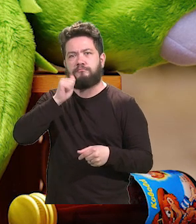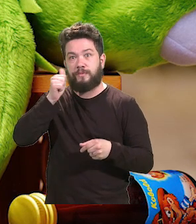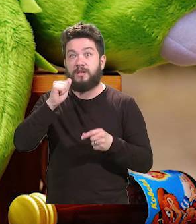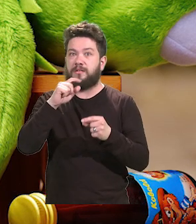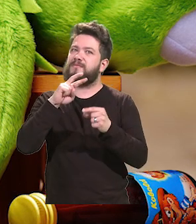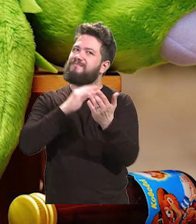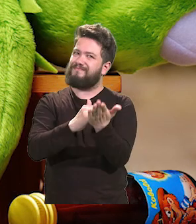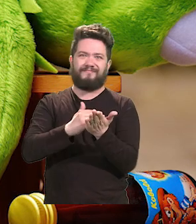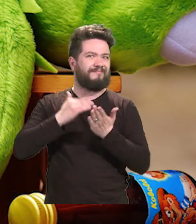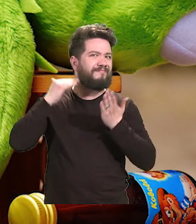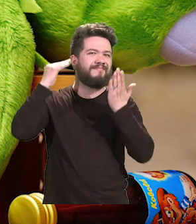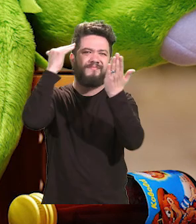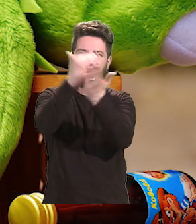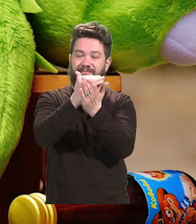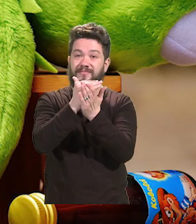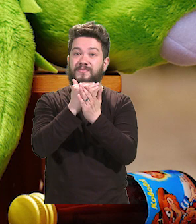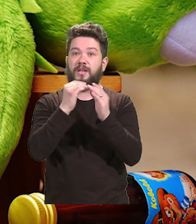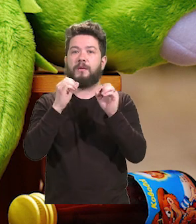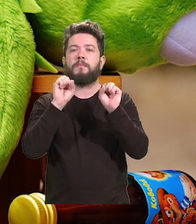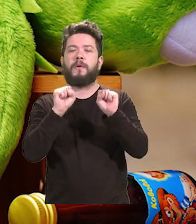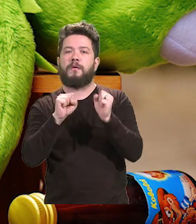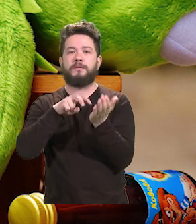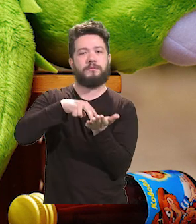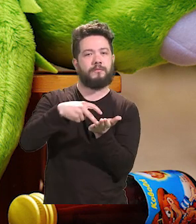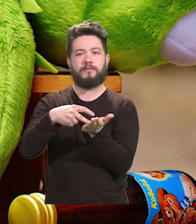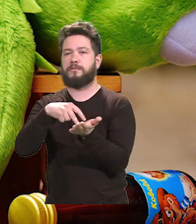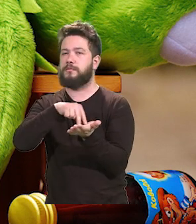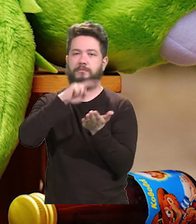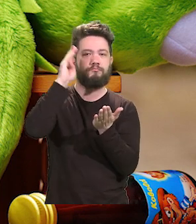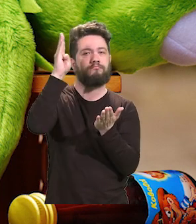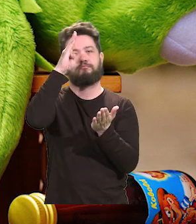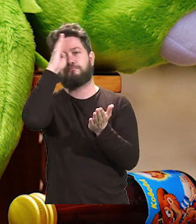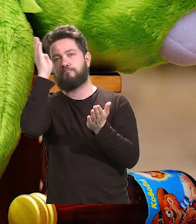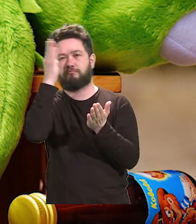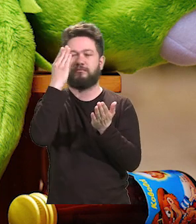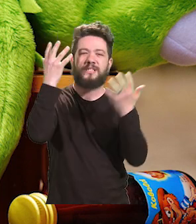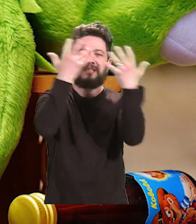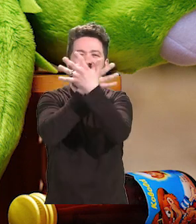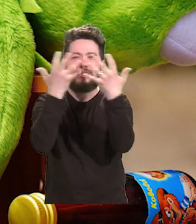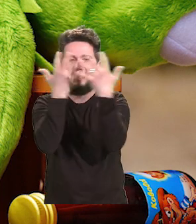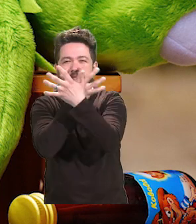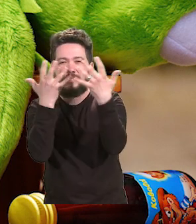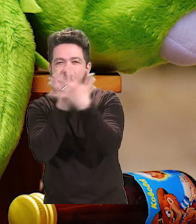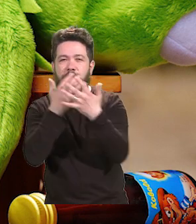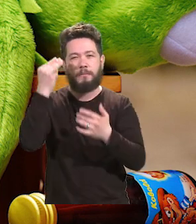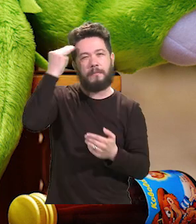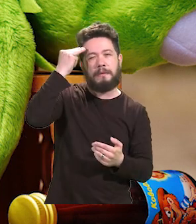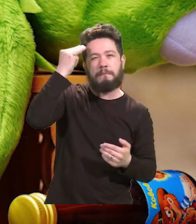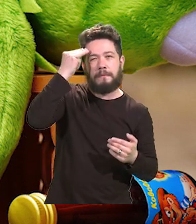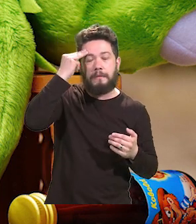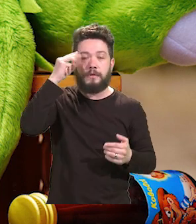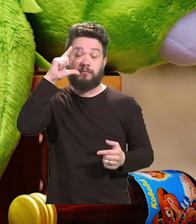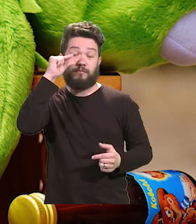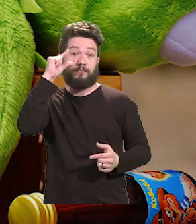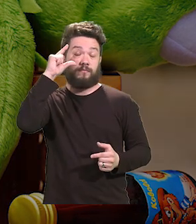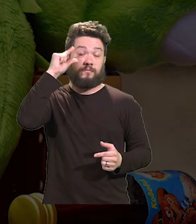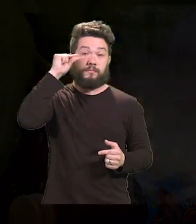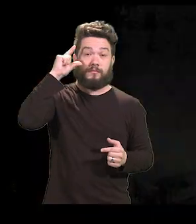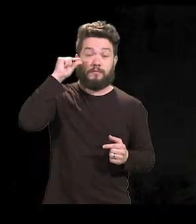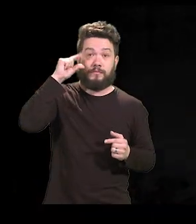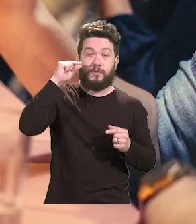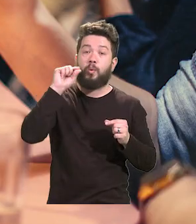degradantes, como a perda de equilíbrio, visão dupla, lapsos de memória, sonolência e até os famosos